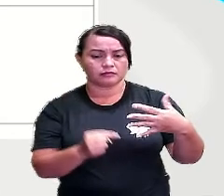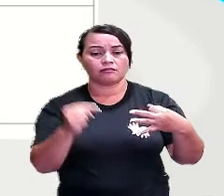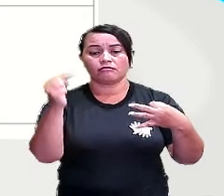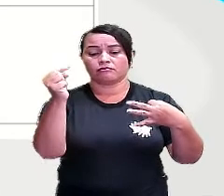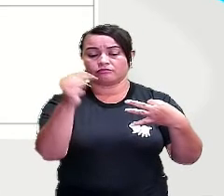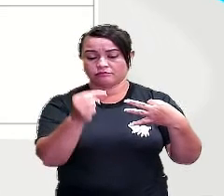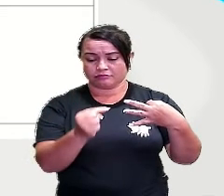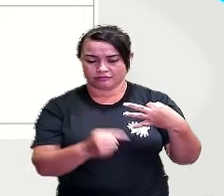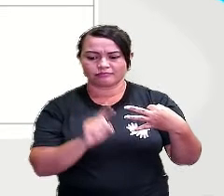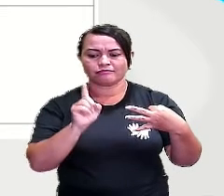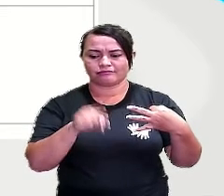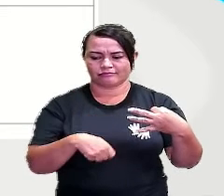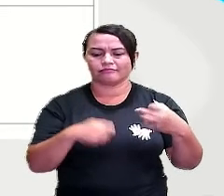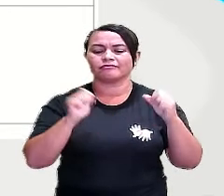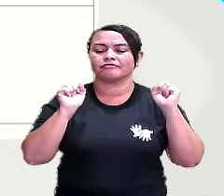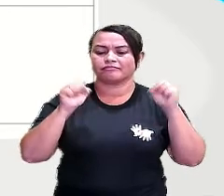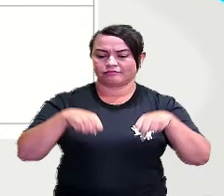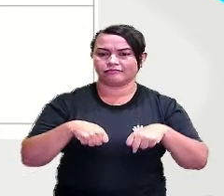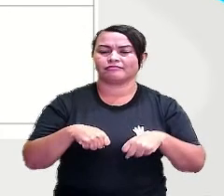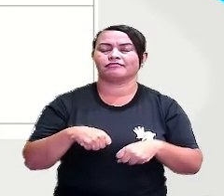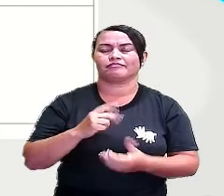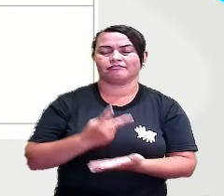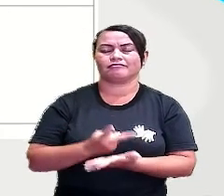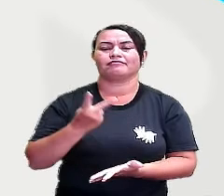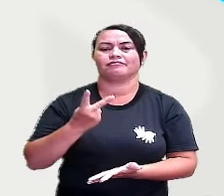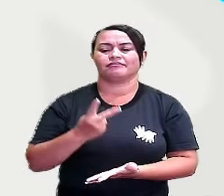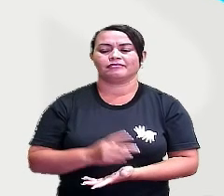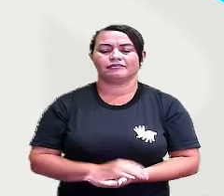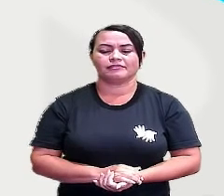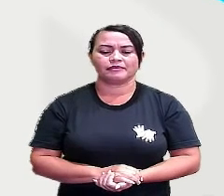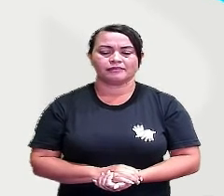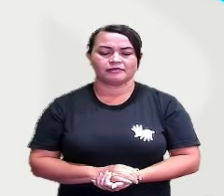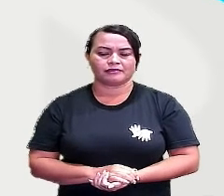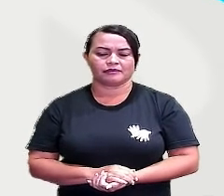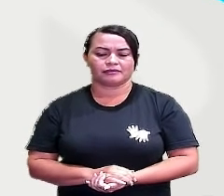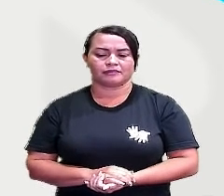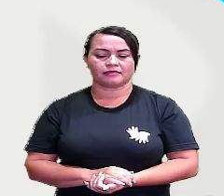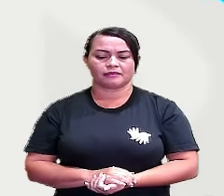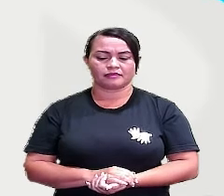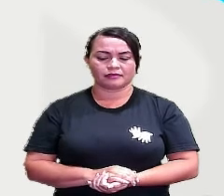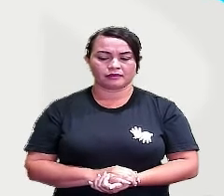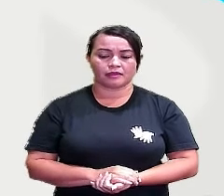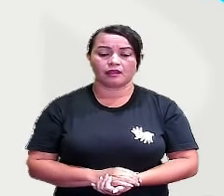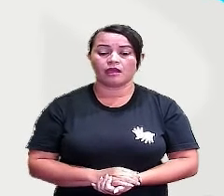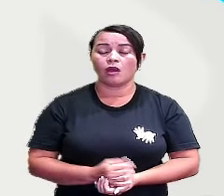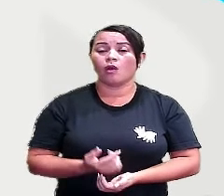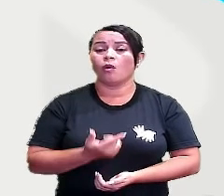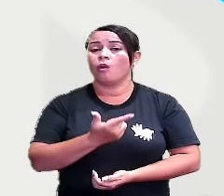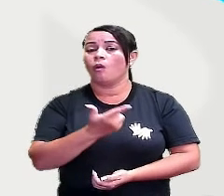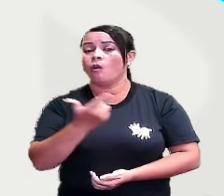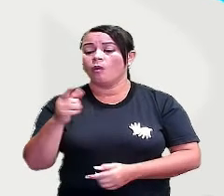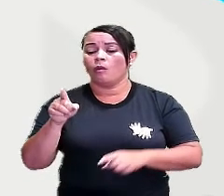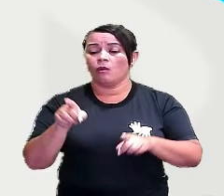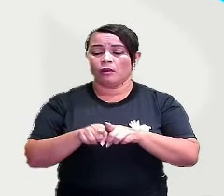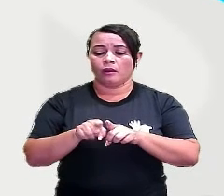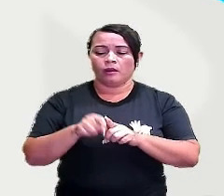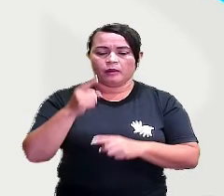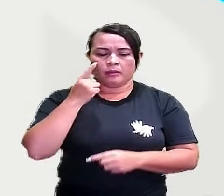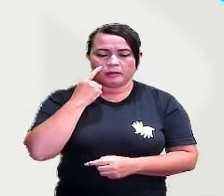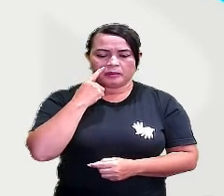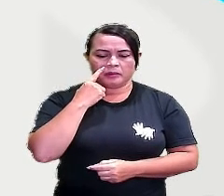prováveis de acontecer. Tá certo? Agora, trouxe outra situação aqui.